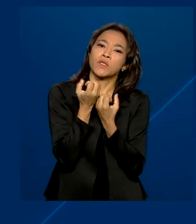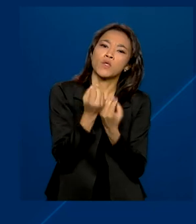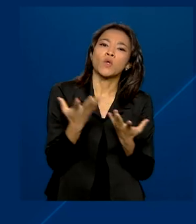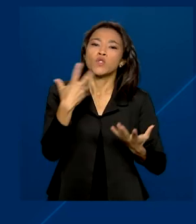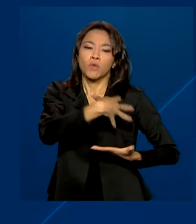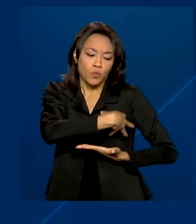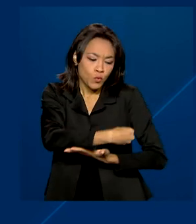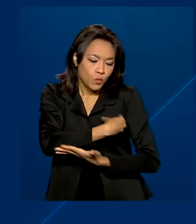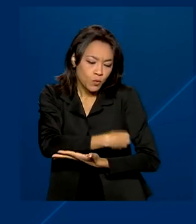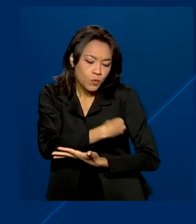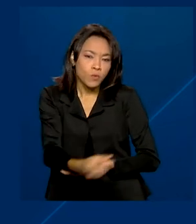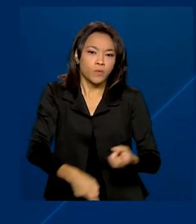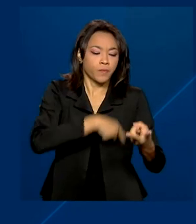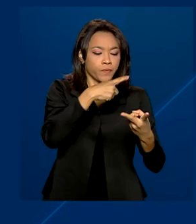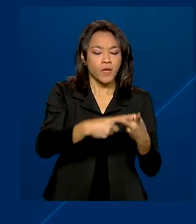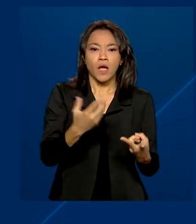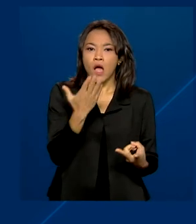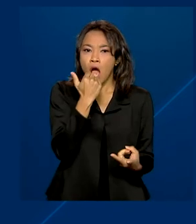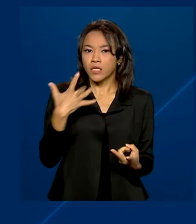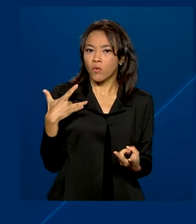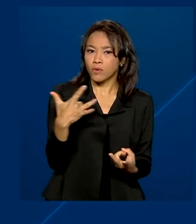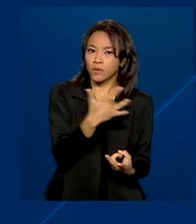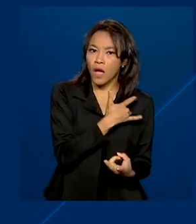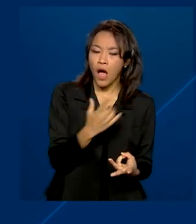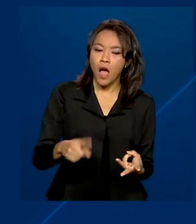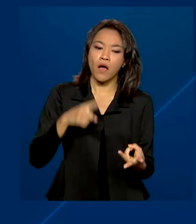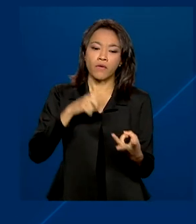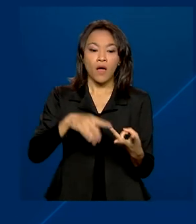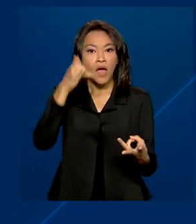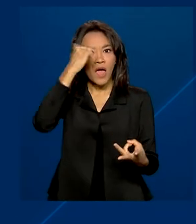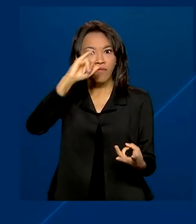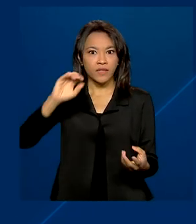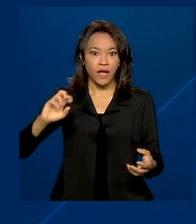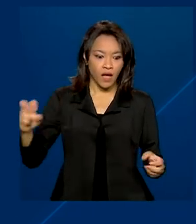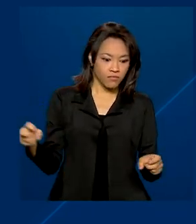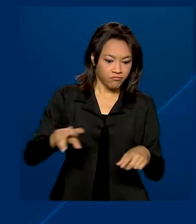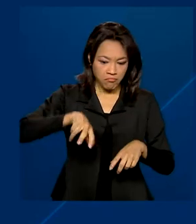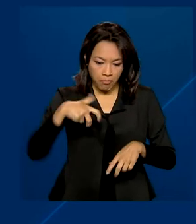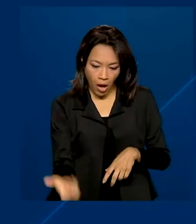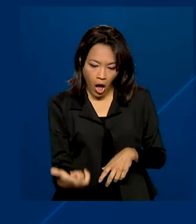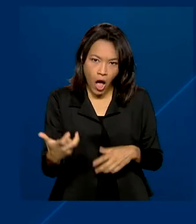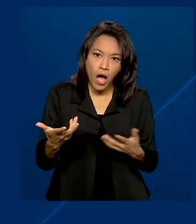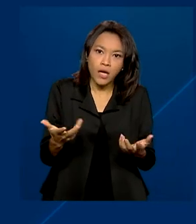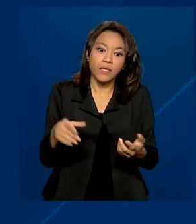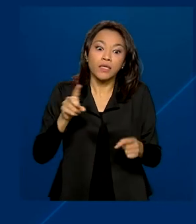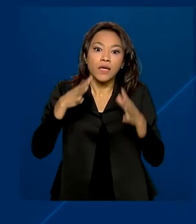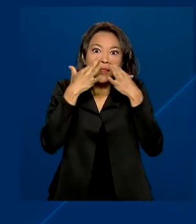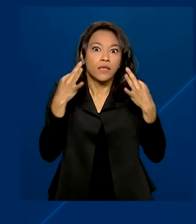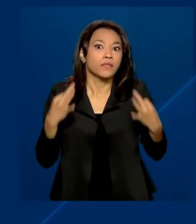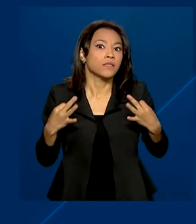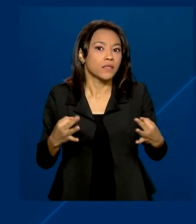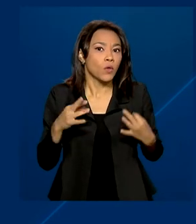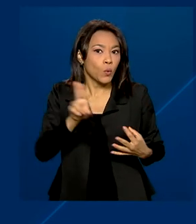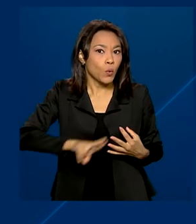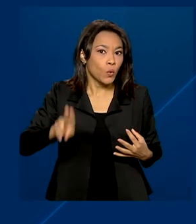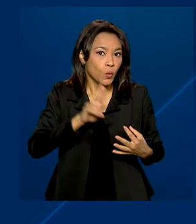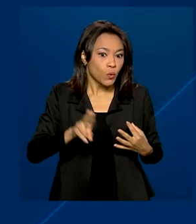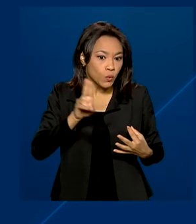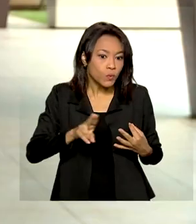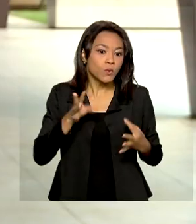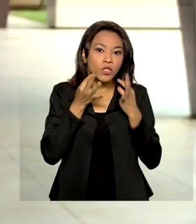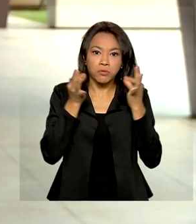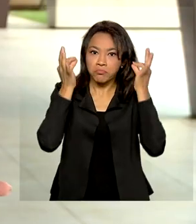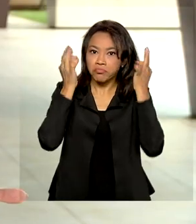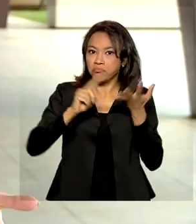aleitamento materno, alimentação saudável, prevenção de acidentes e alertas sobre o uso de aparelhos eletrônicos, por exemplo.